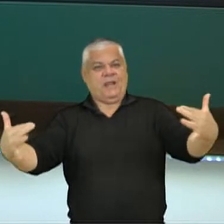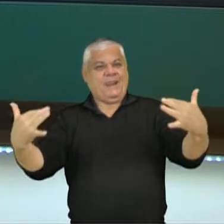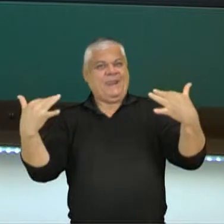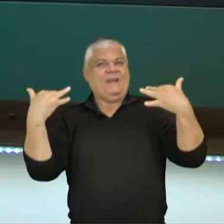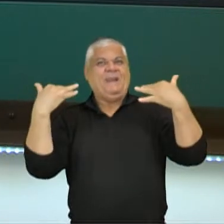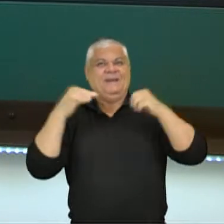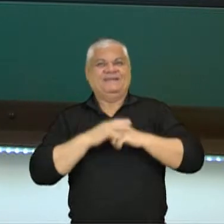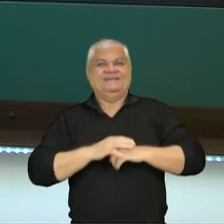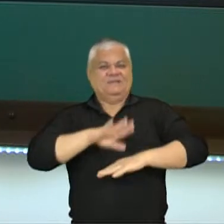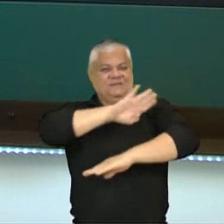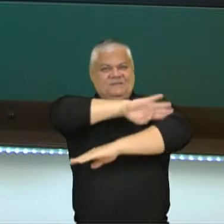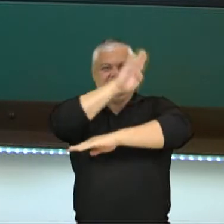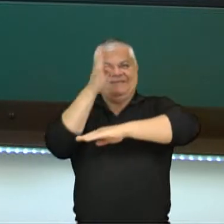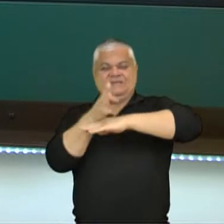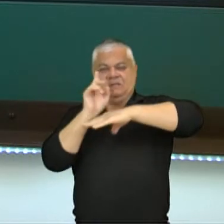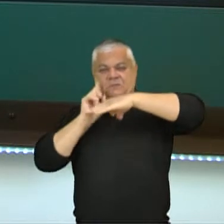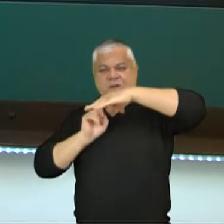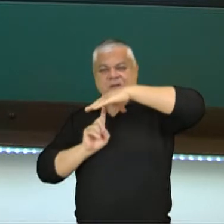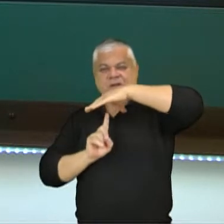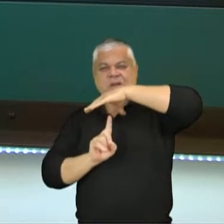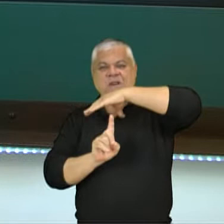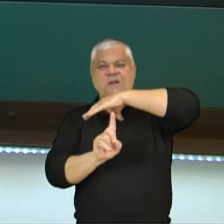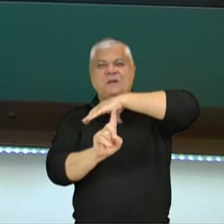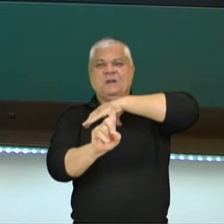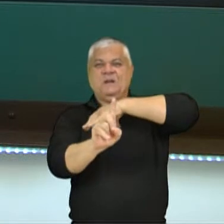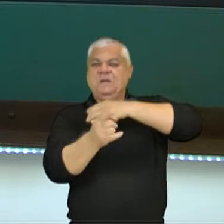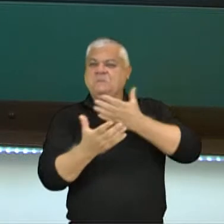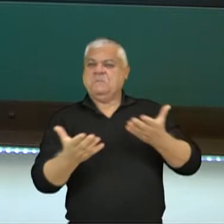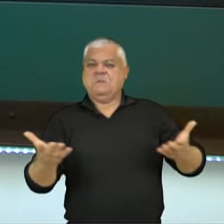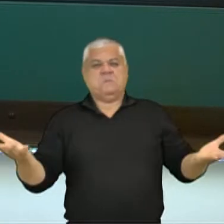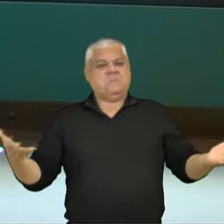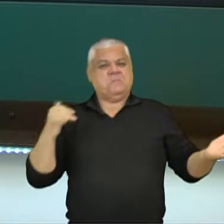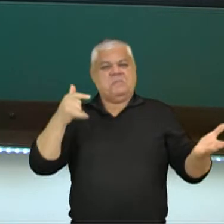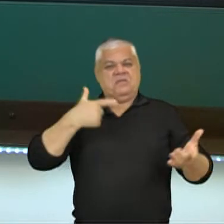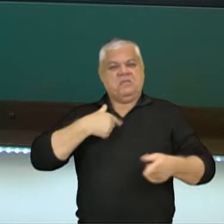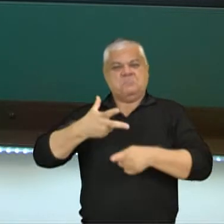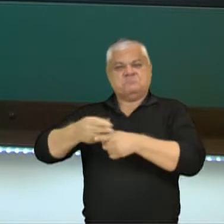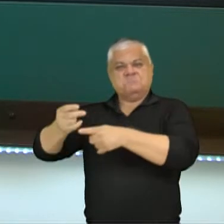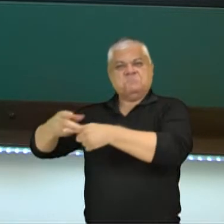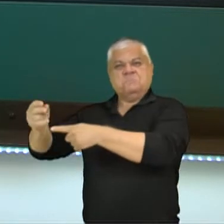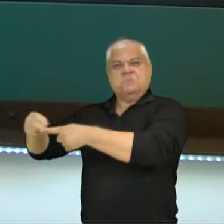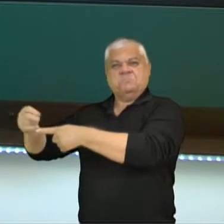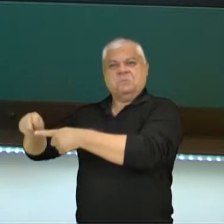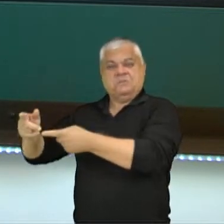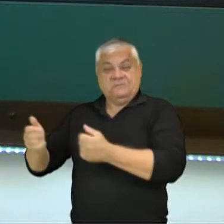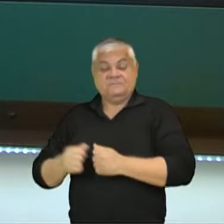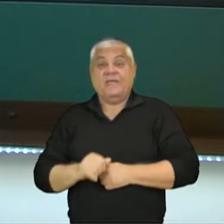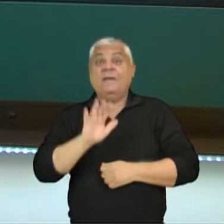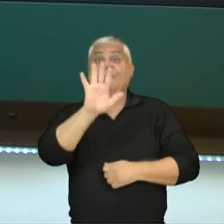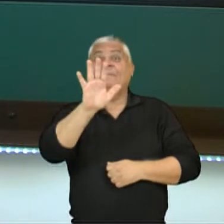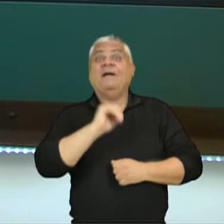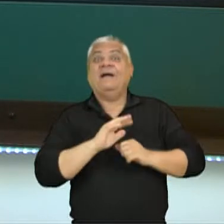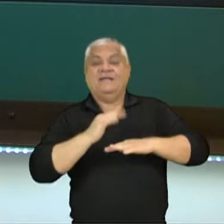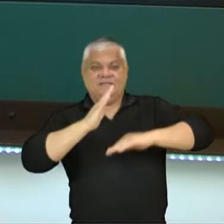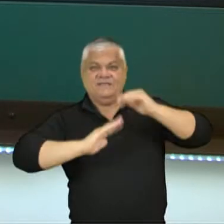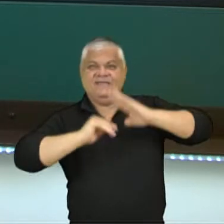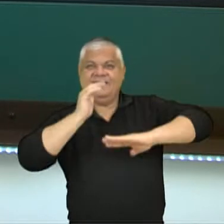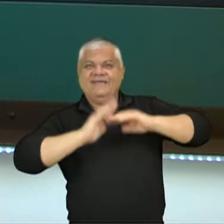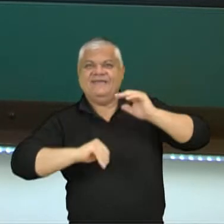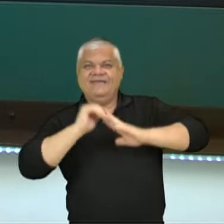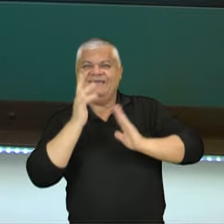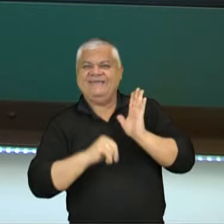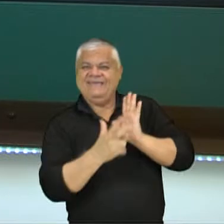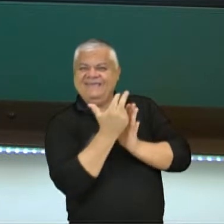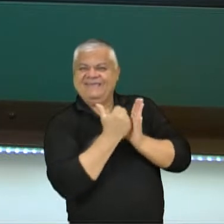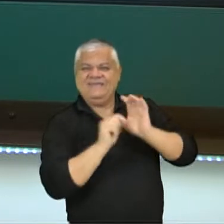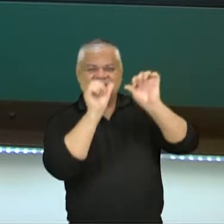várias vitórias romanas. Só que, em especial, o período de Constantino porque nesse período teve uma greve dos artistas. Eles não estavam contentes com o que eles